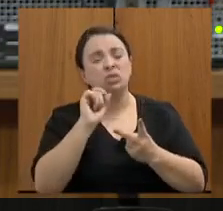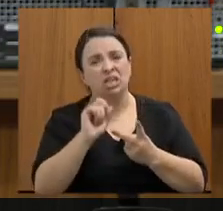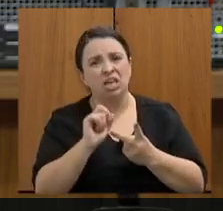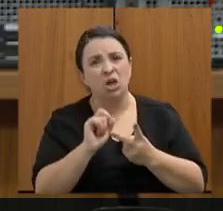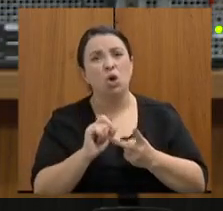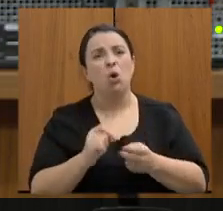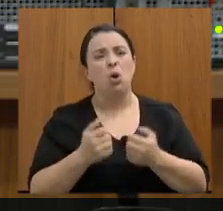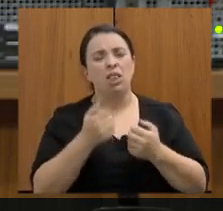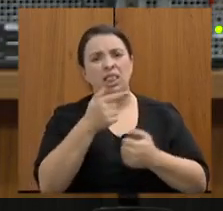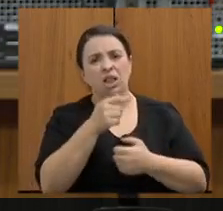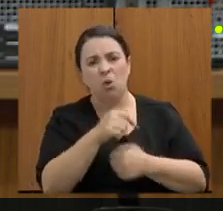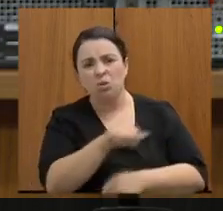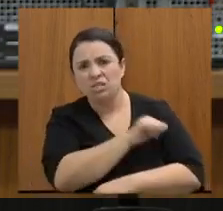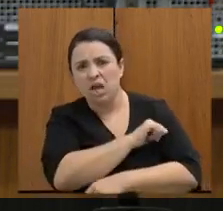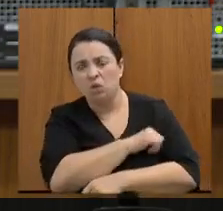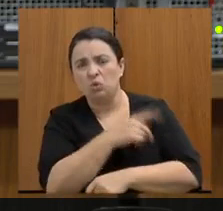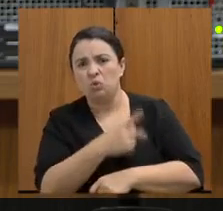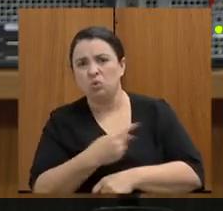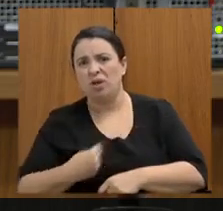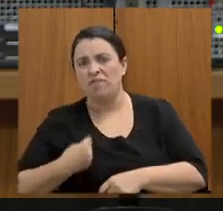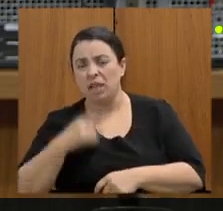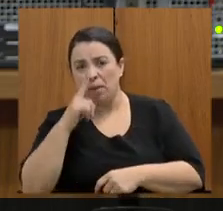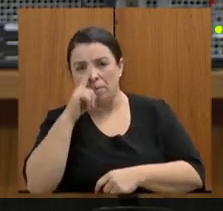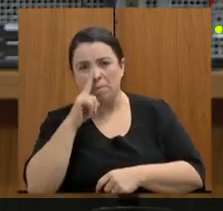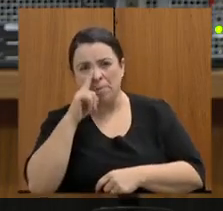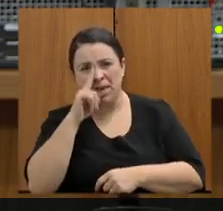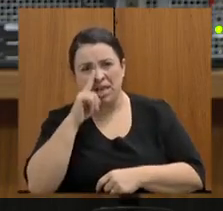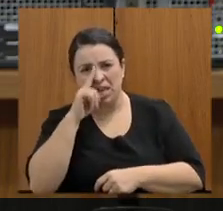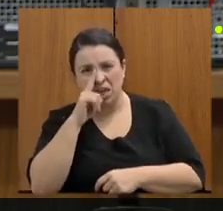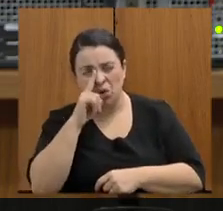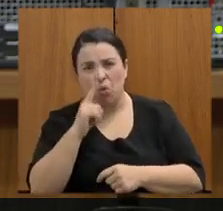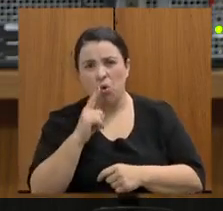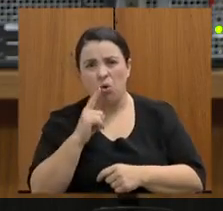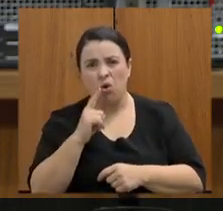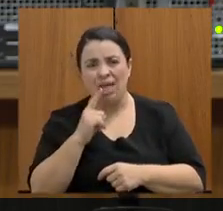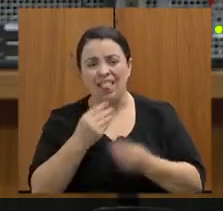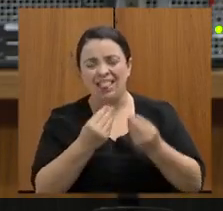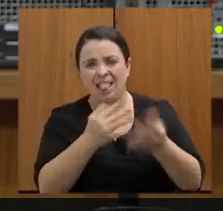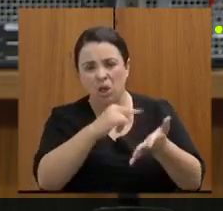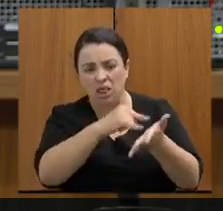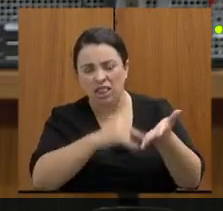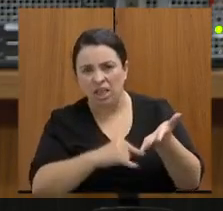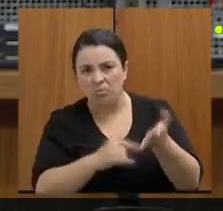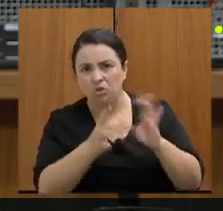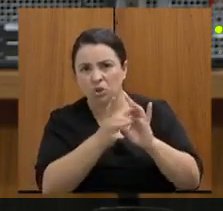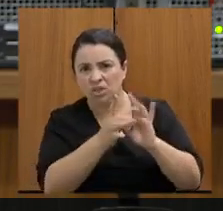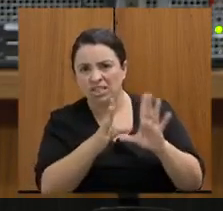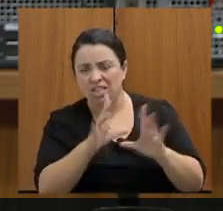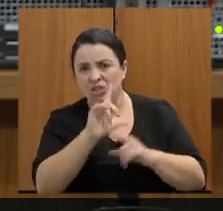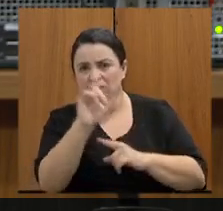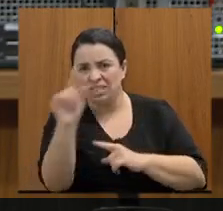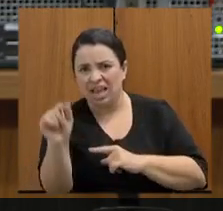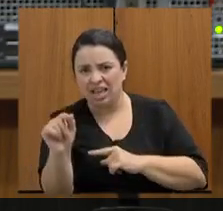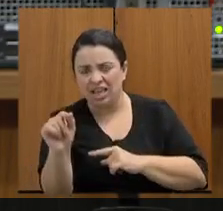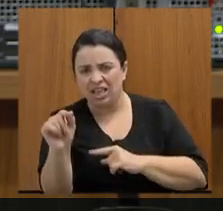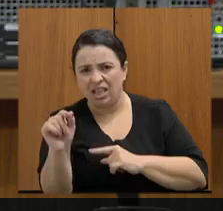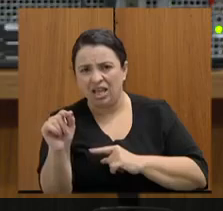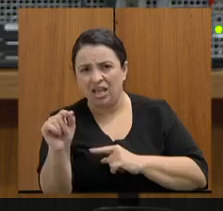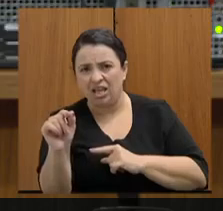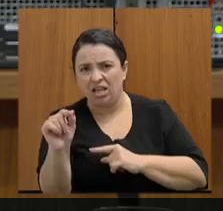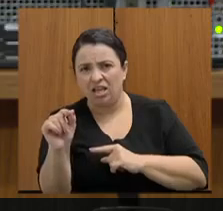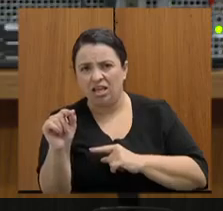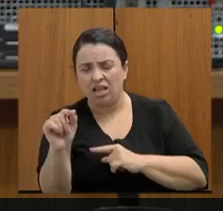terceiros façam a distribuição em sala de aula de termos de autorização de saída dos alunos sem responsável inclusive